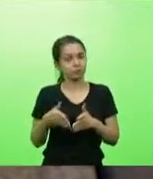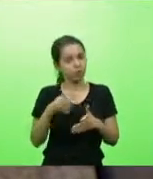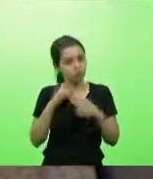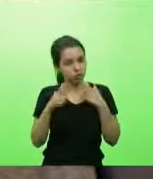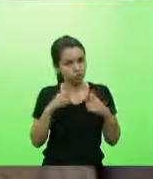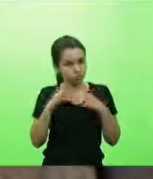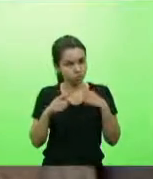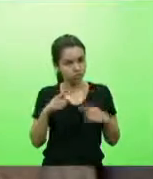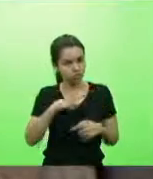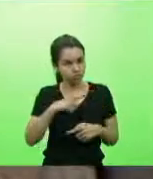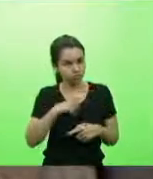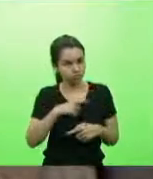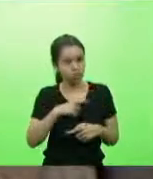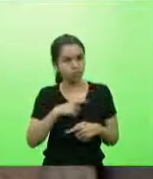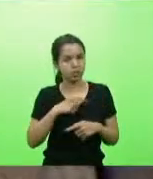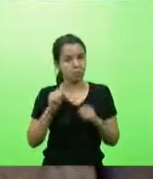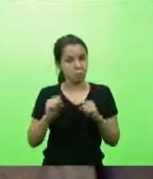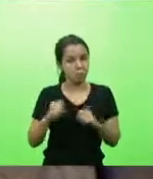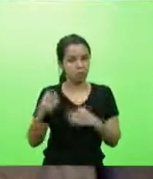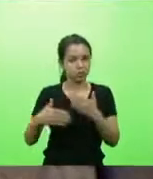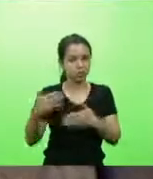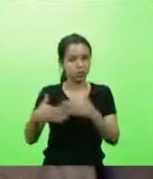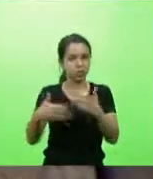ele pode até não ter